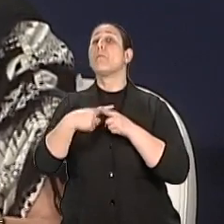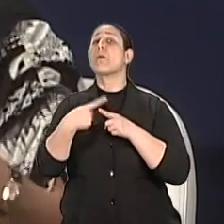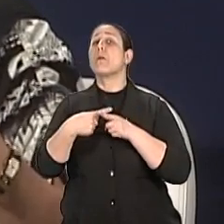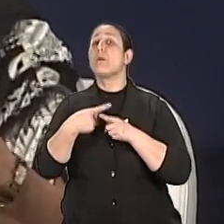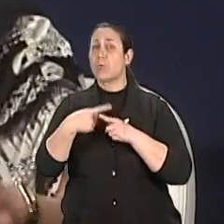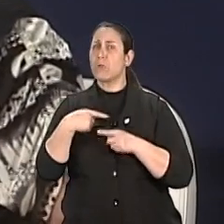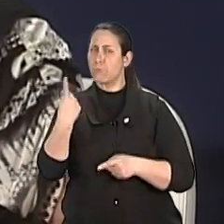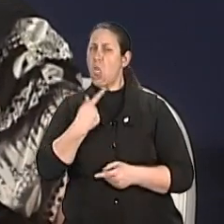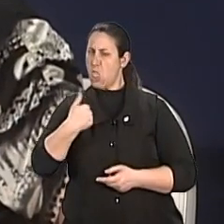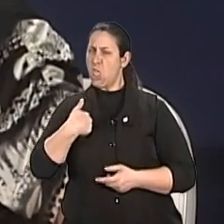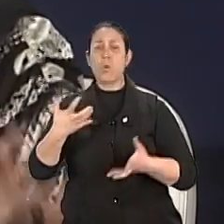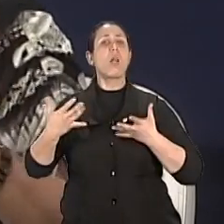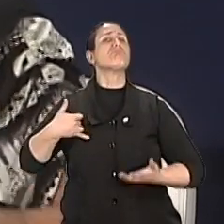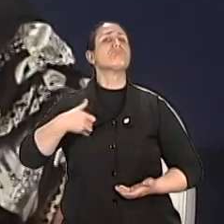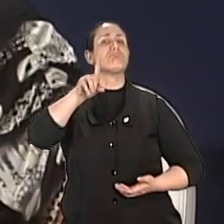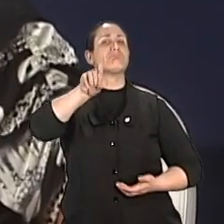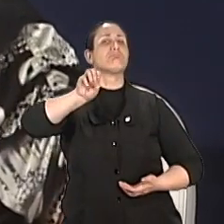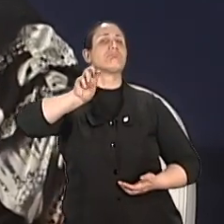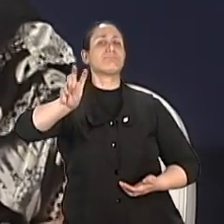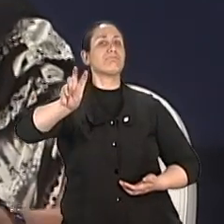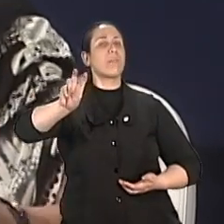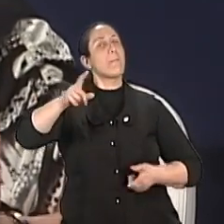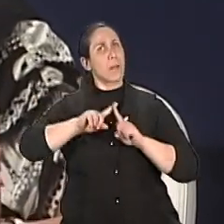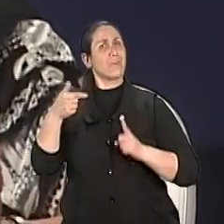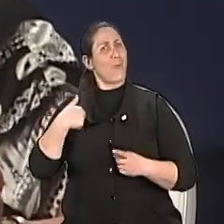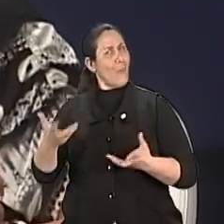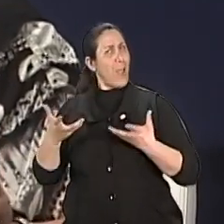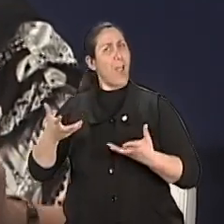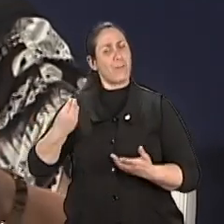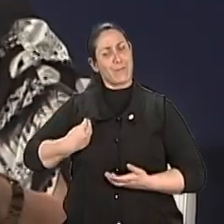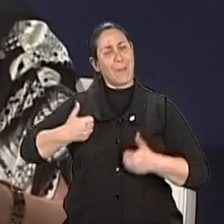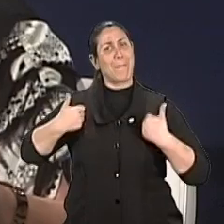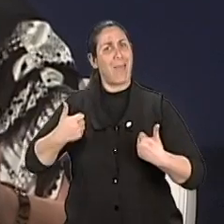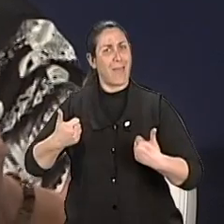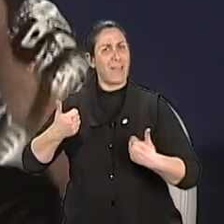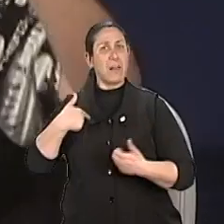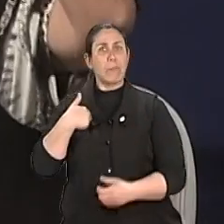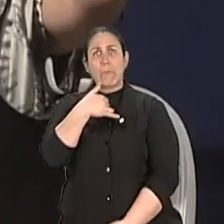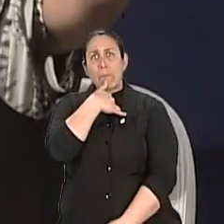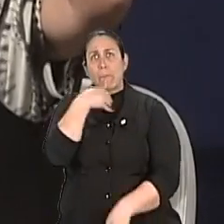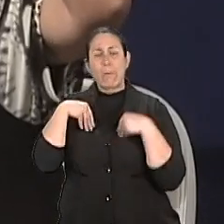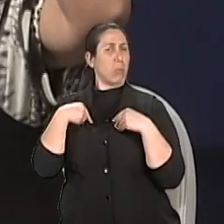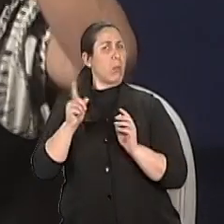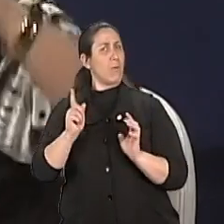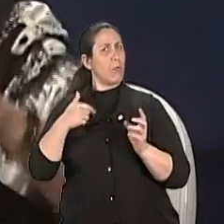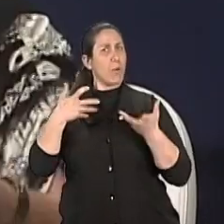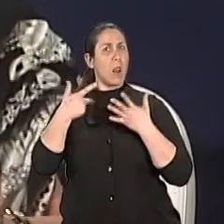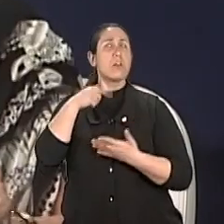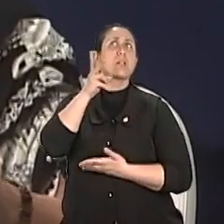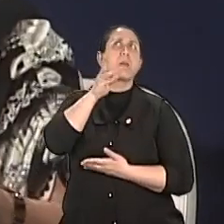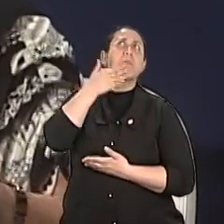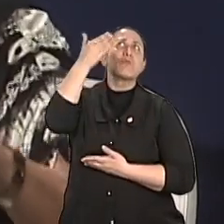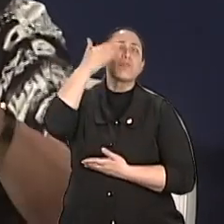chegar lá, eu quero chegar ao 105, mas inteirinha, né? Caidinha, não. Senão eu fiz pacto com o Santo Antônio. Eu estendo o braço e ele pega,